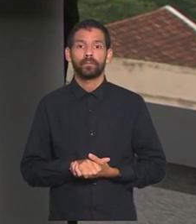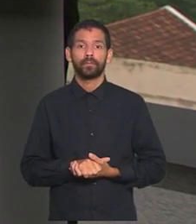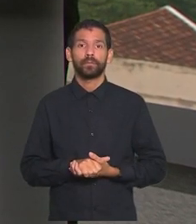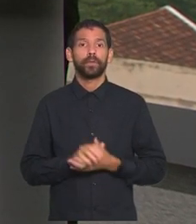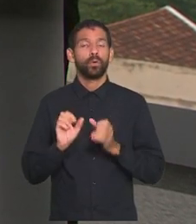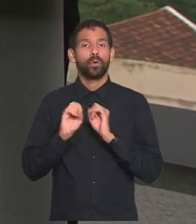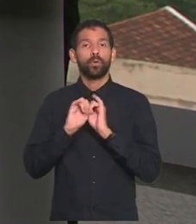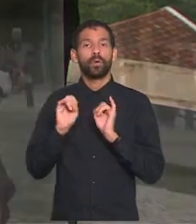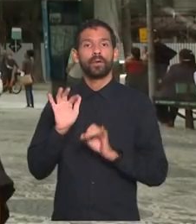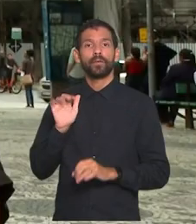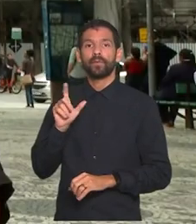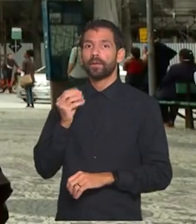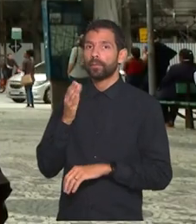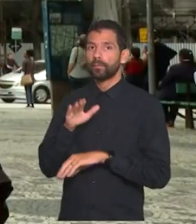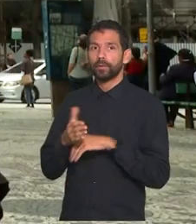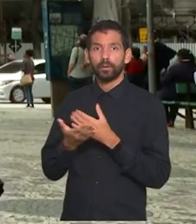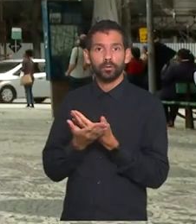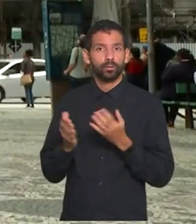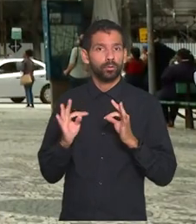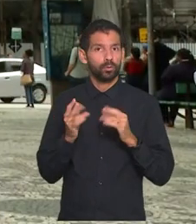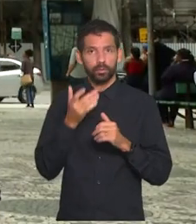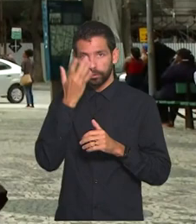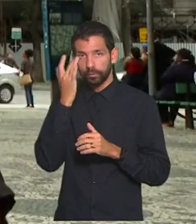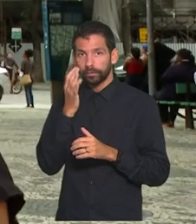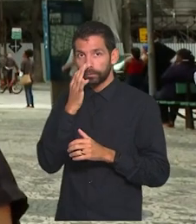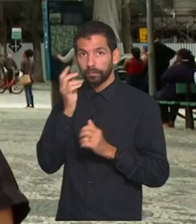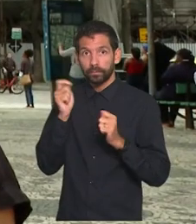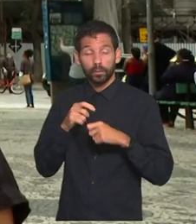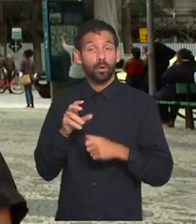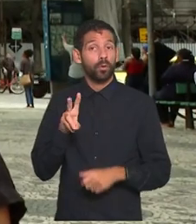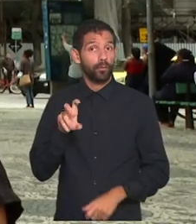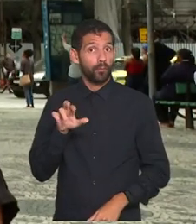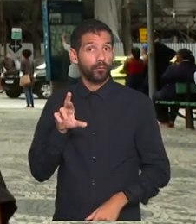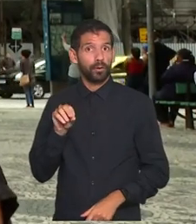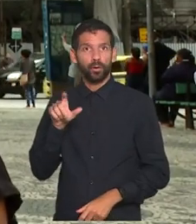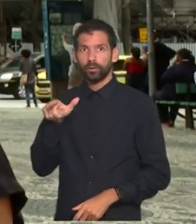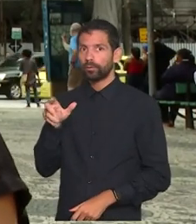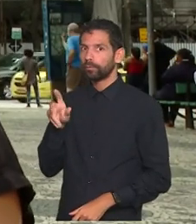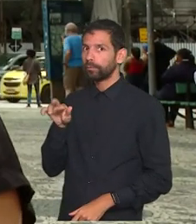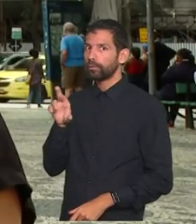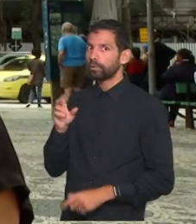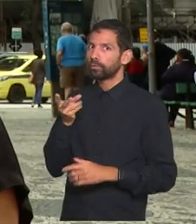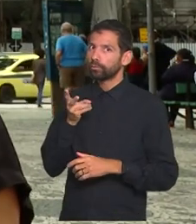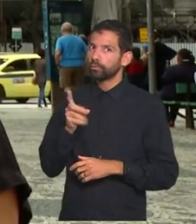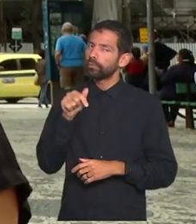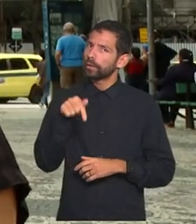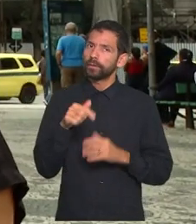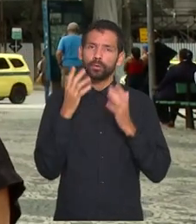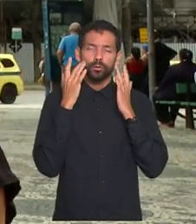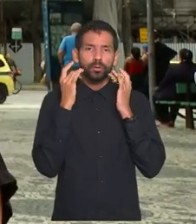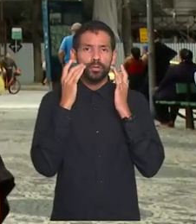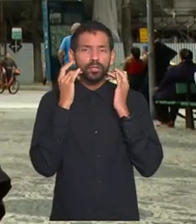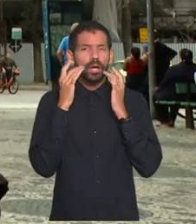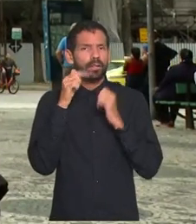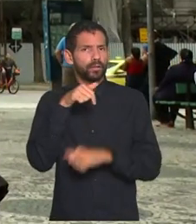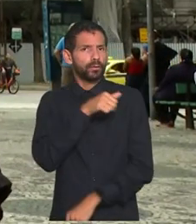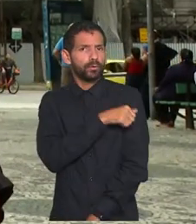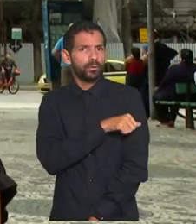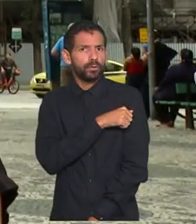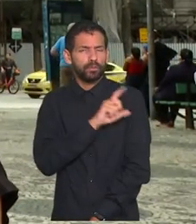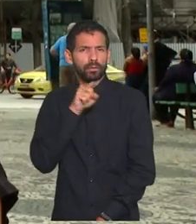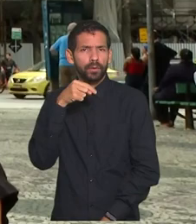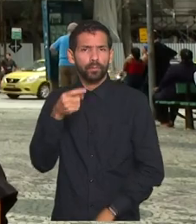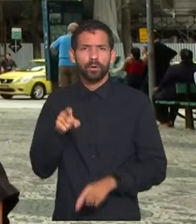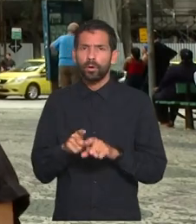Oi, Flávia. Uma boa tarde para você e a todos que nos acompanham. O velório do ator Milton Gonçalves segue acontecendo aqui no Teatro Municipal até daqui a